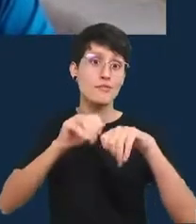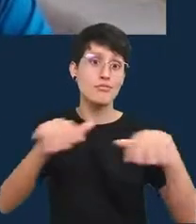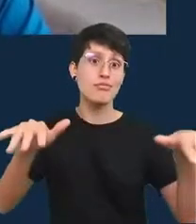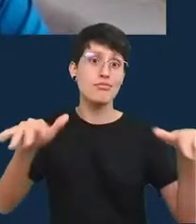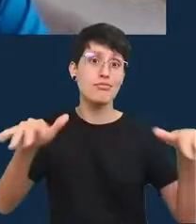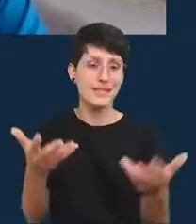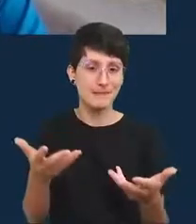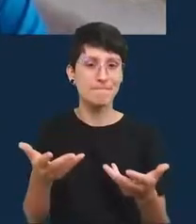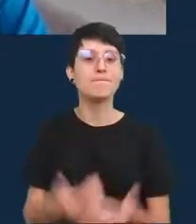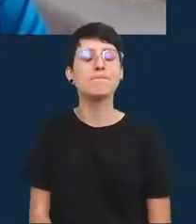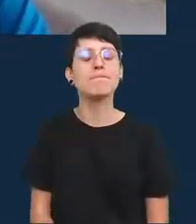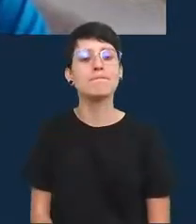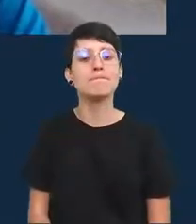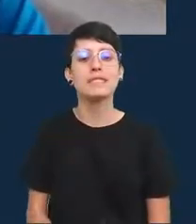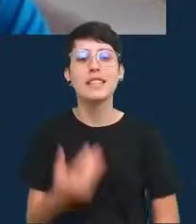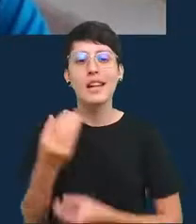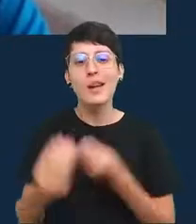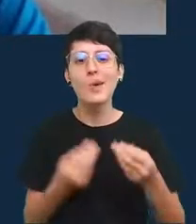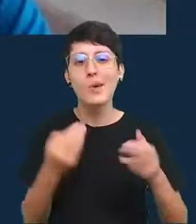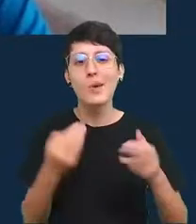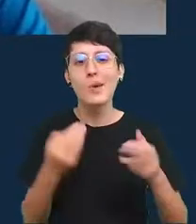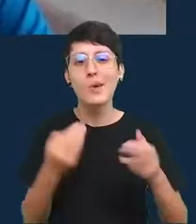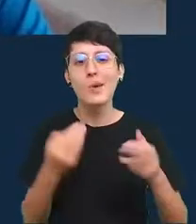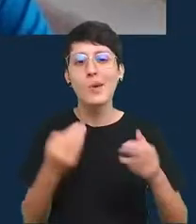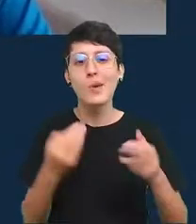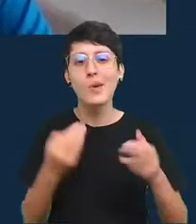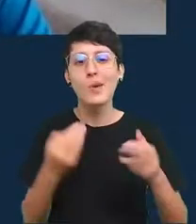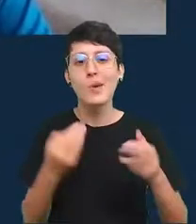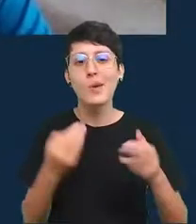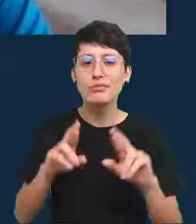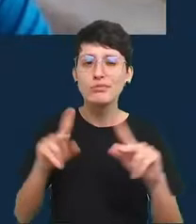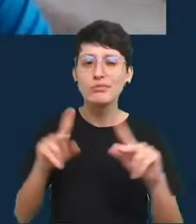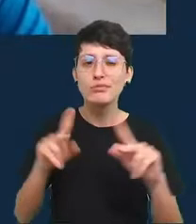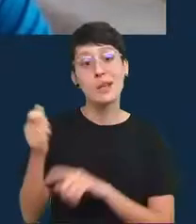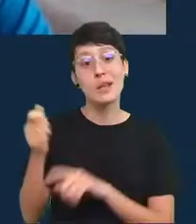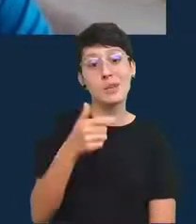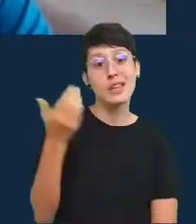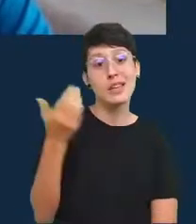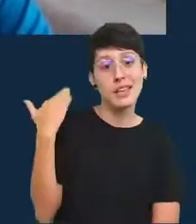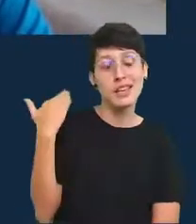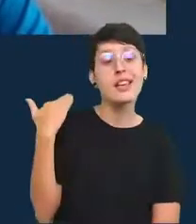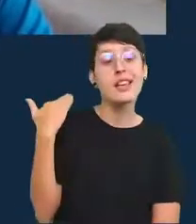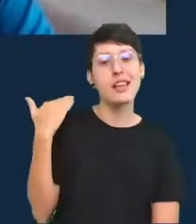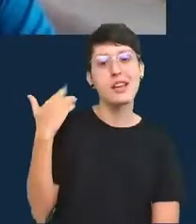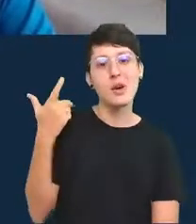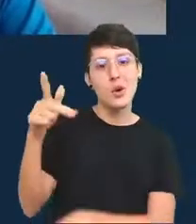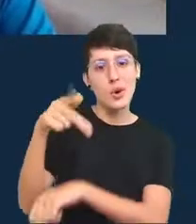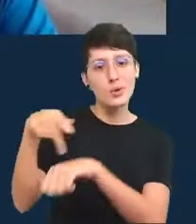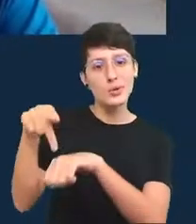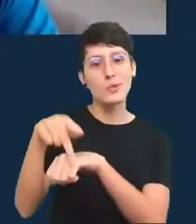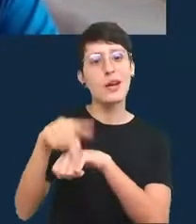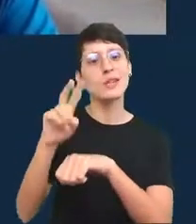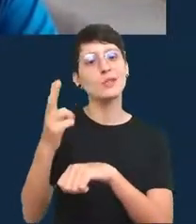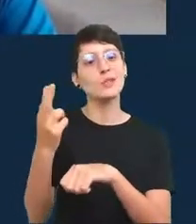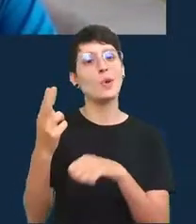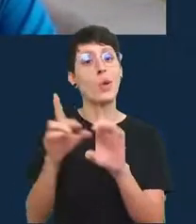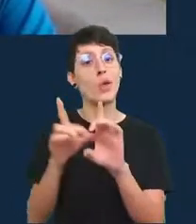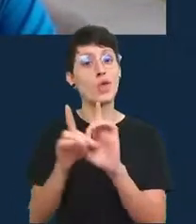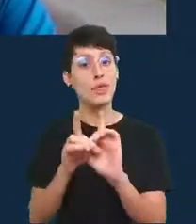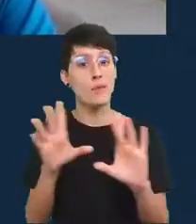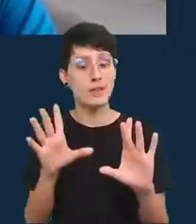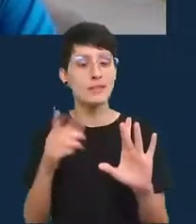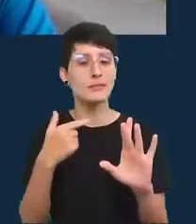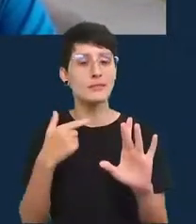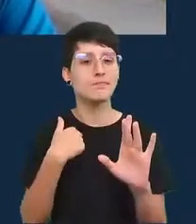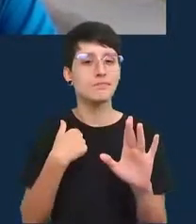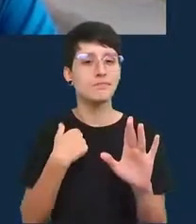e como era diferente nas países autoritários e na democracia e quando eu entrei antes de